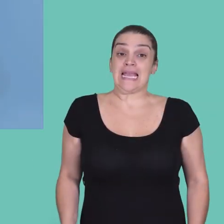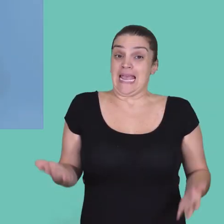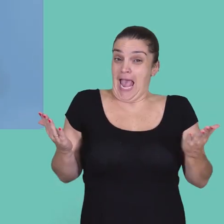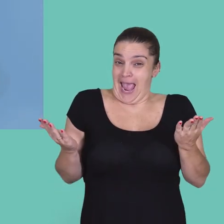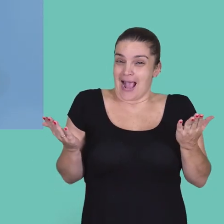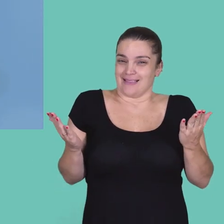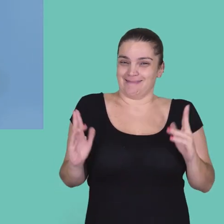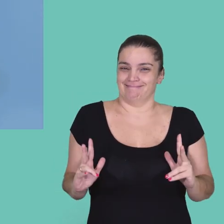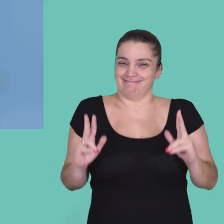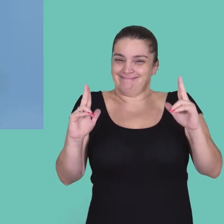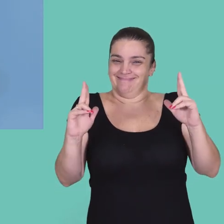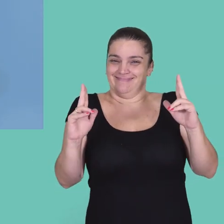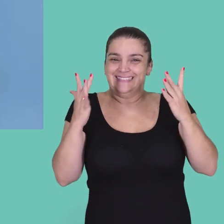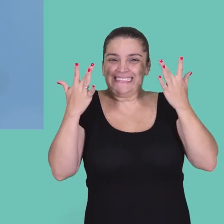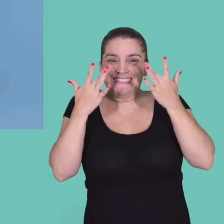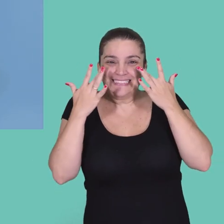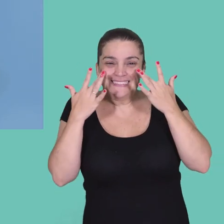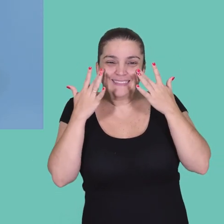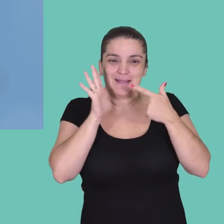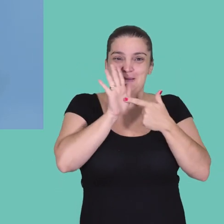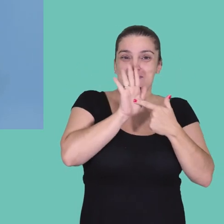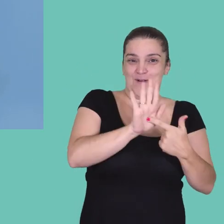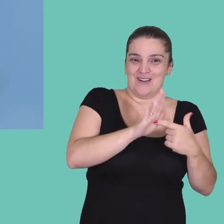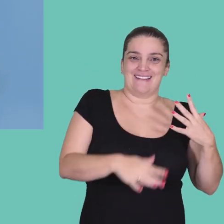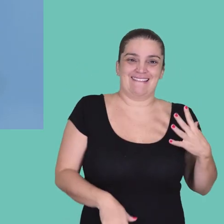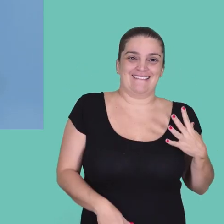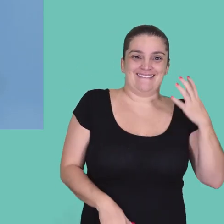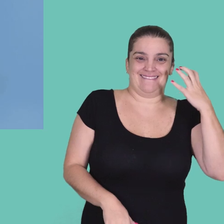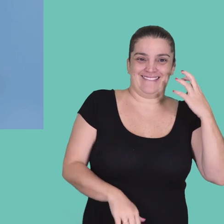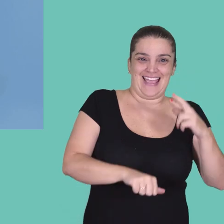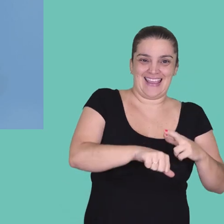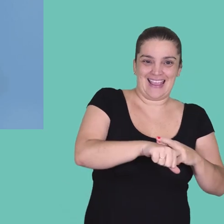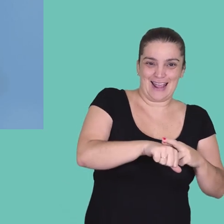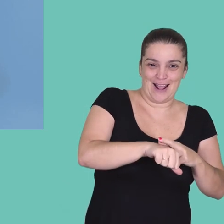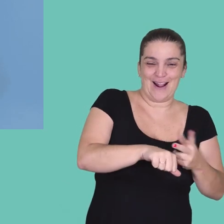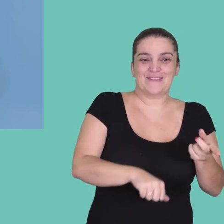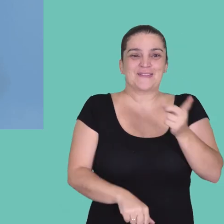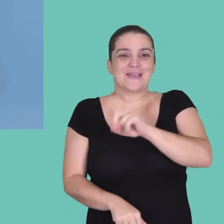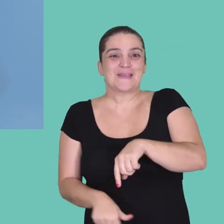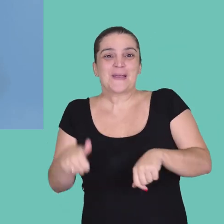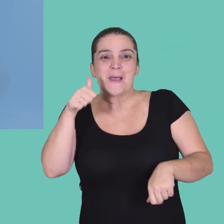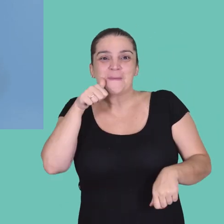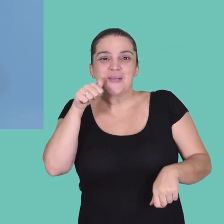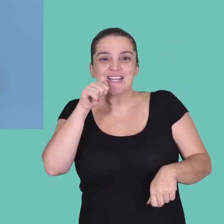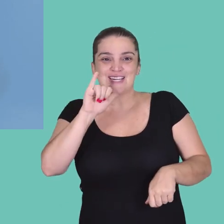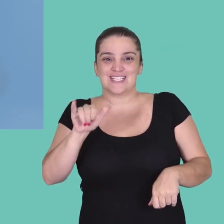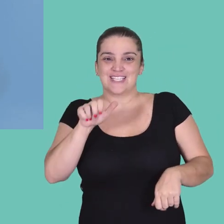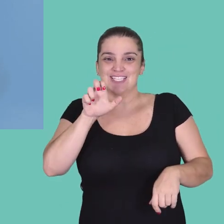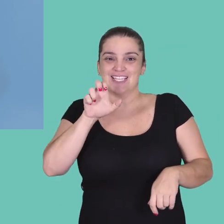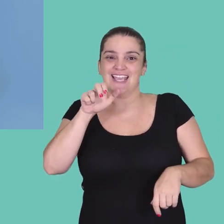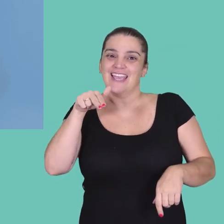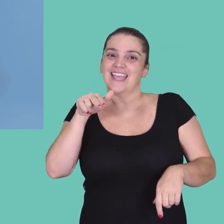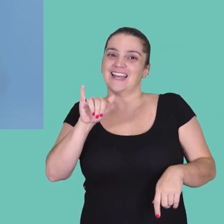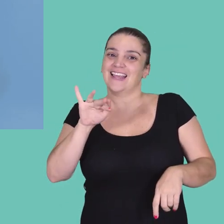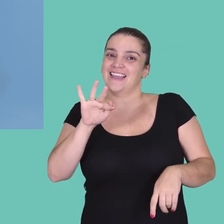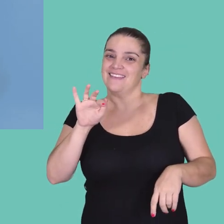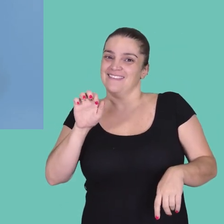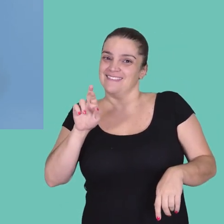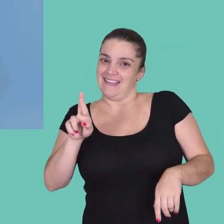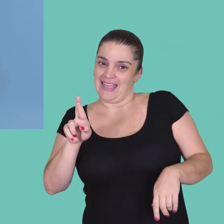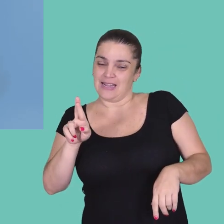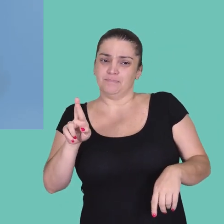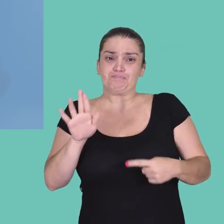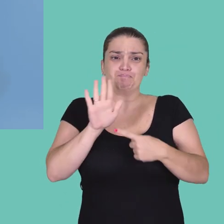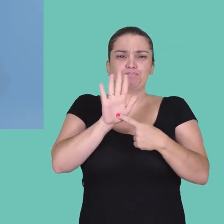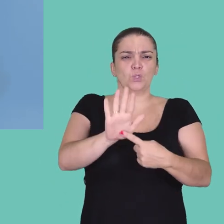O o esquete da nossa heroína Carlota, com a Jennifer, que é a menina que faz doutorado em luxo, mostrou,